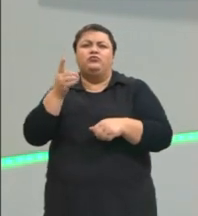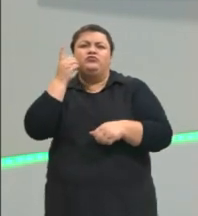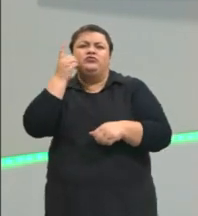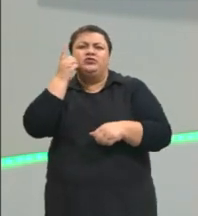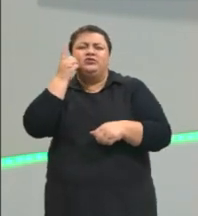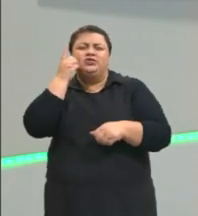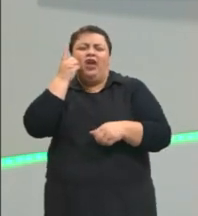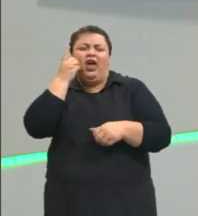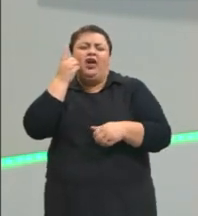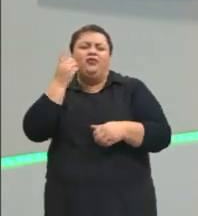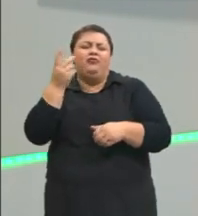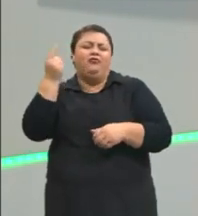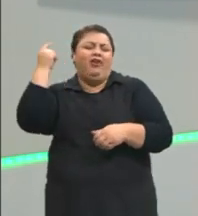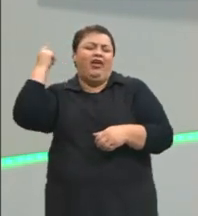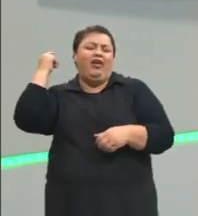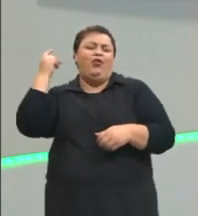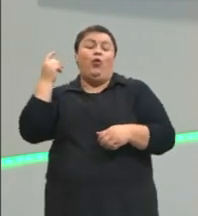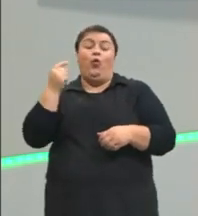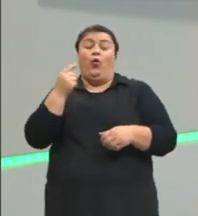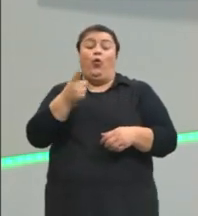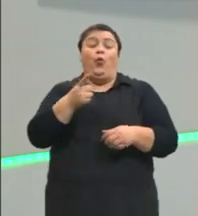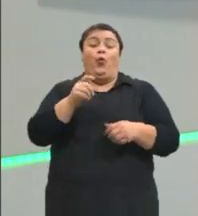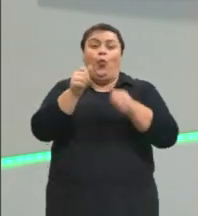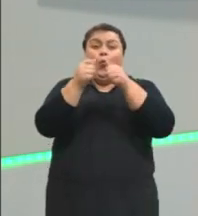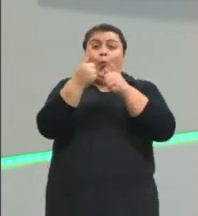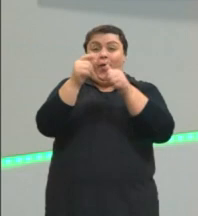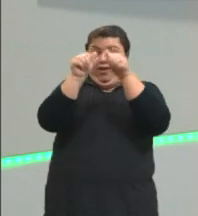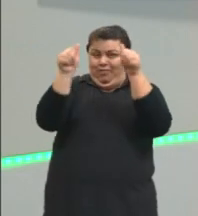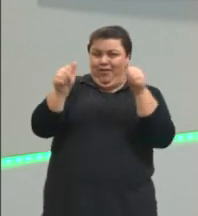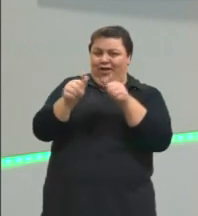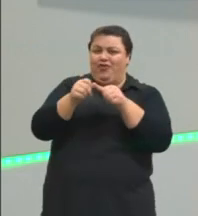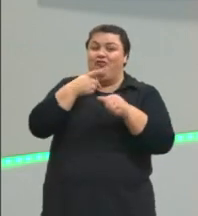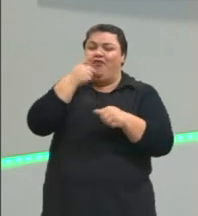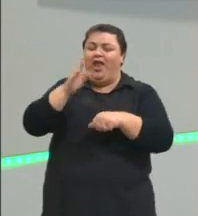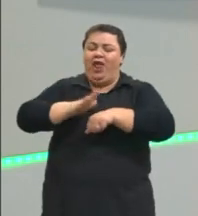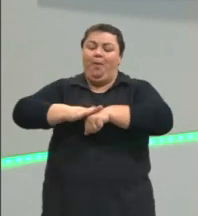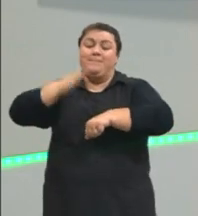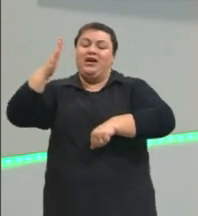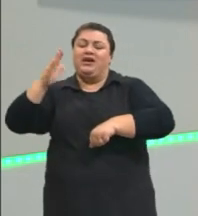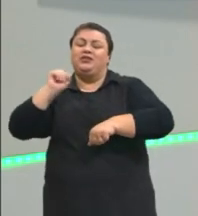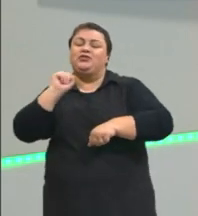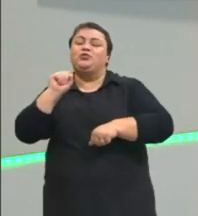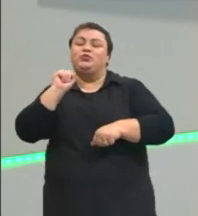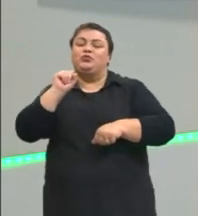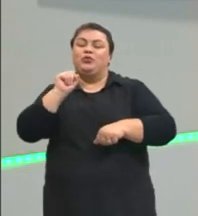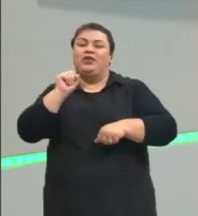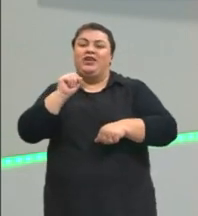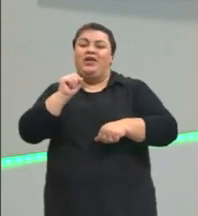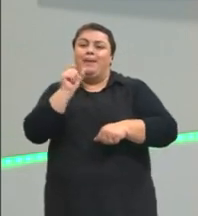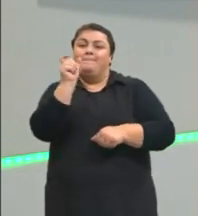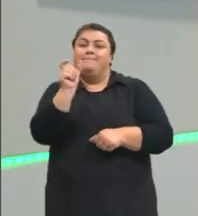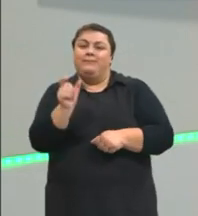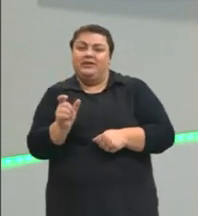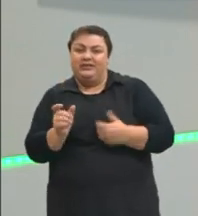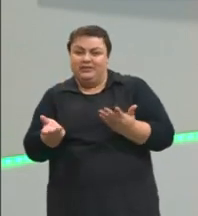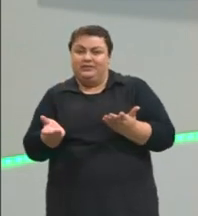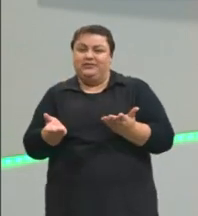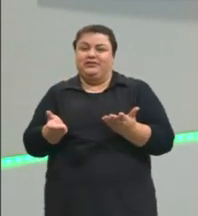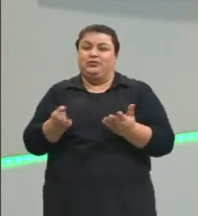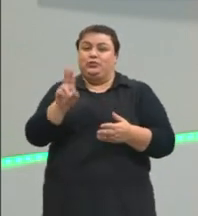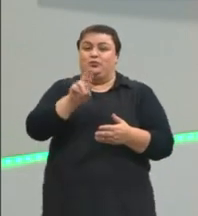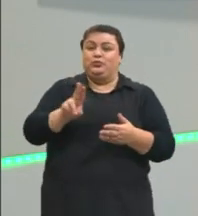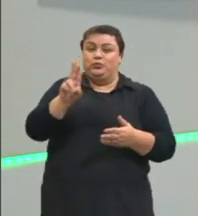imagem fala mais do que mil palavras. Às vezes, a gente largar uma determinada imagem, uma figurinha ou um emoji,